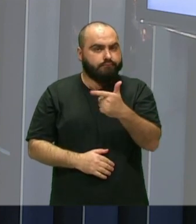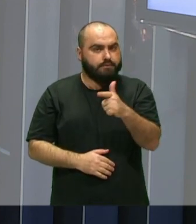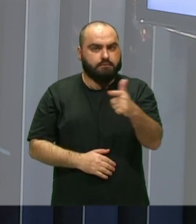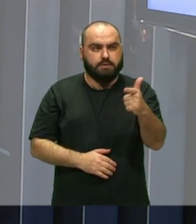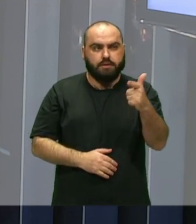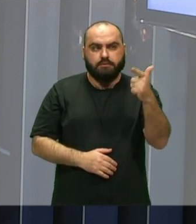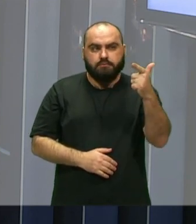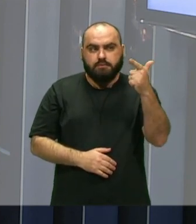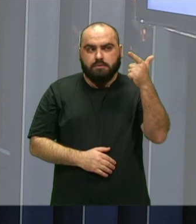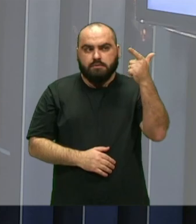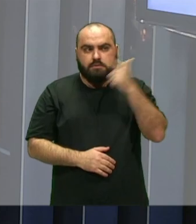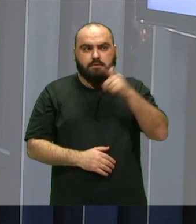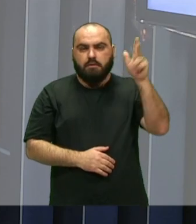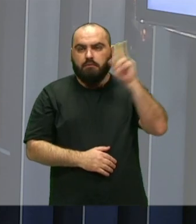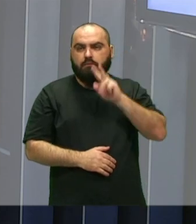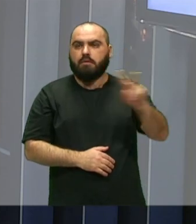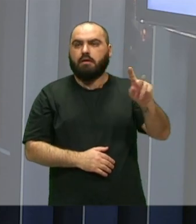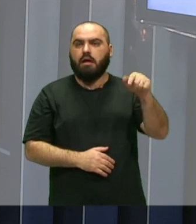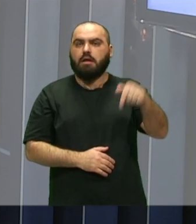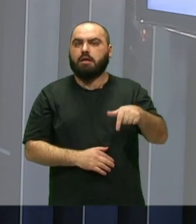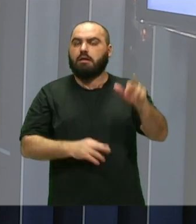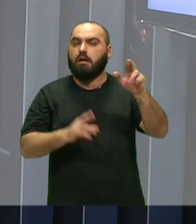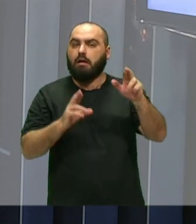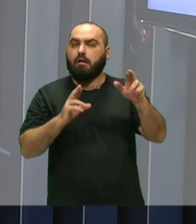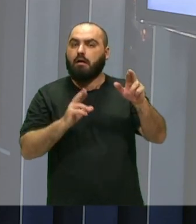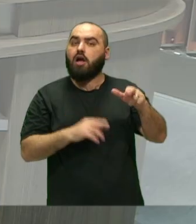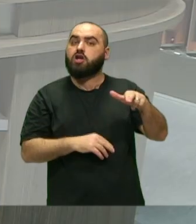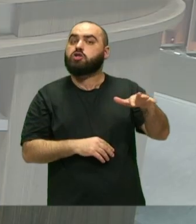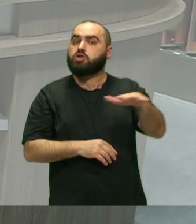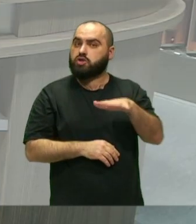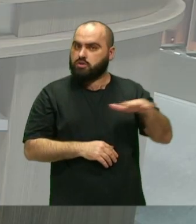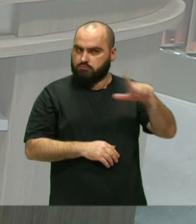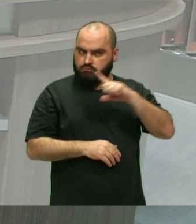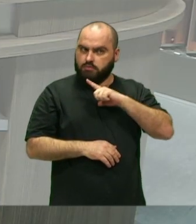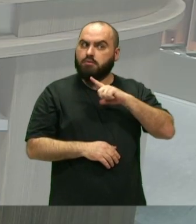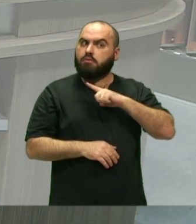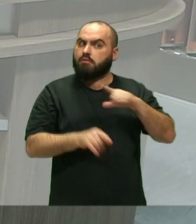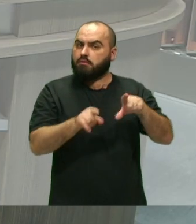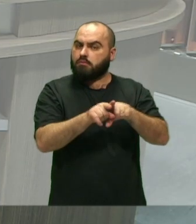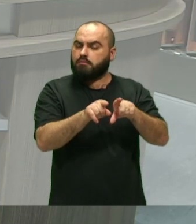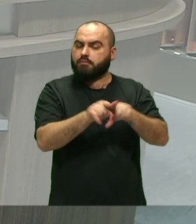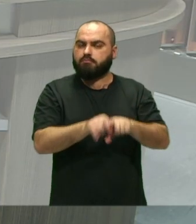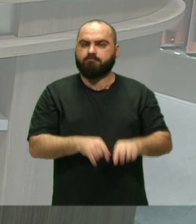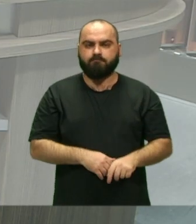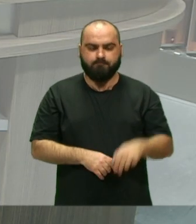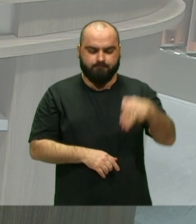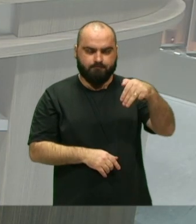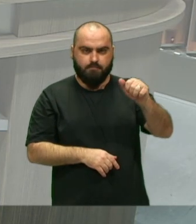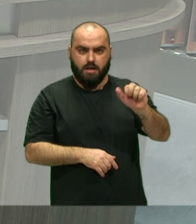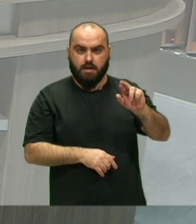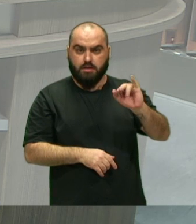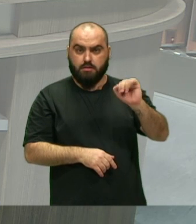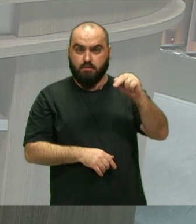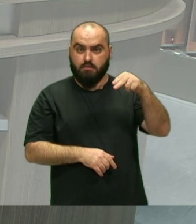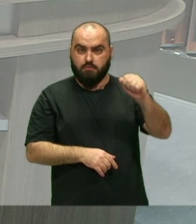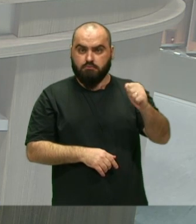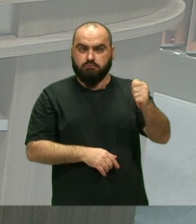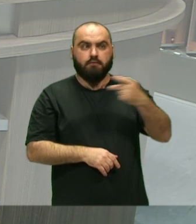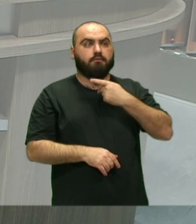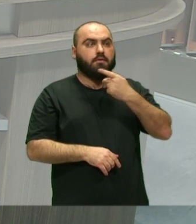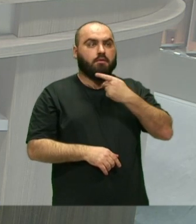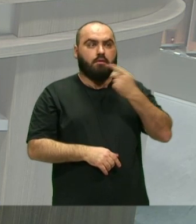Visibilidade Para isso Aqui na região Também existe Você até falava Agora há pouco Né Mariana No intervalo aqui Que